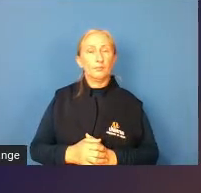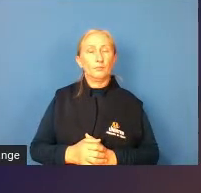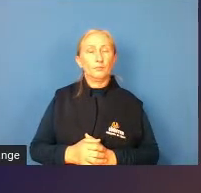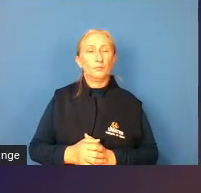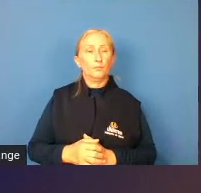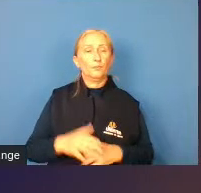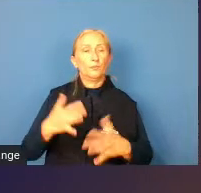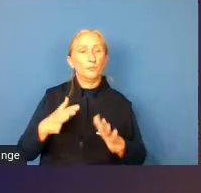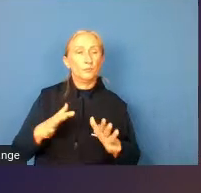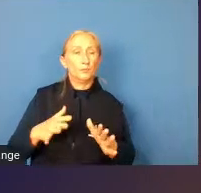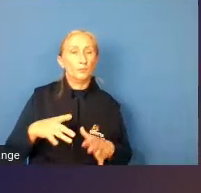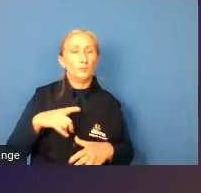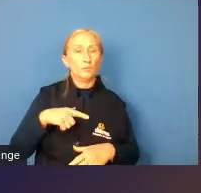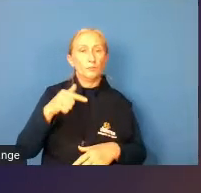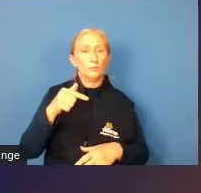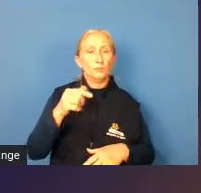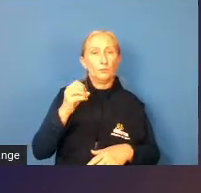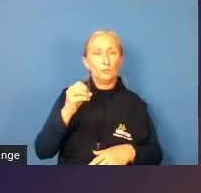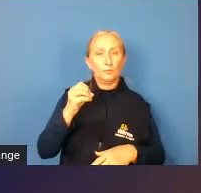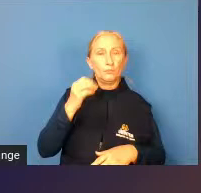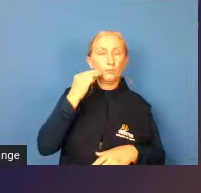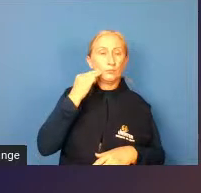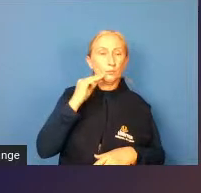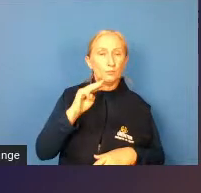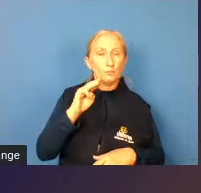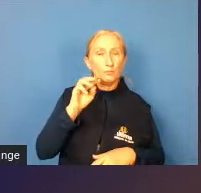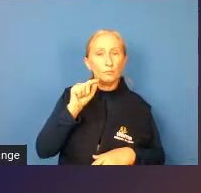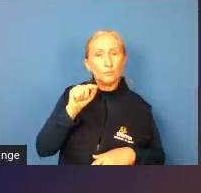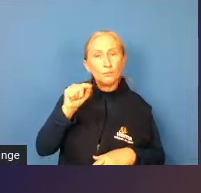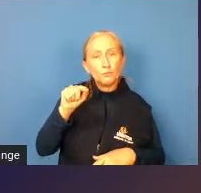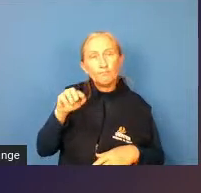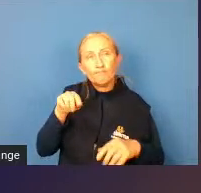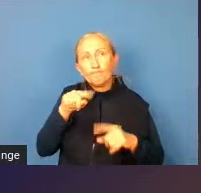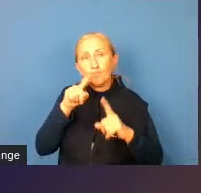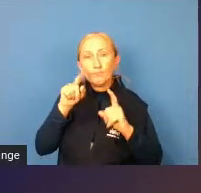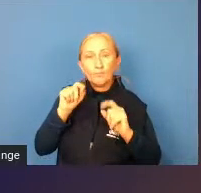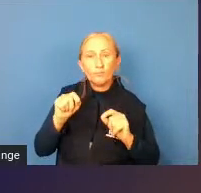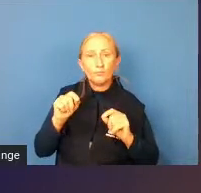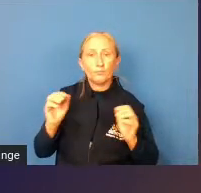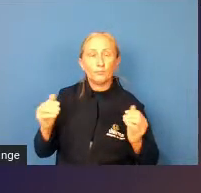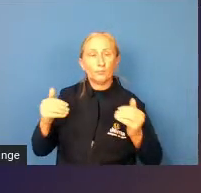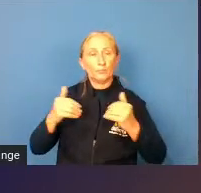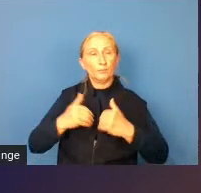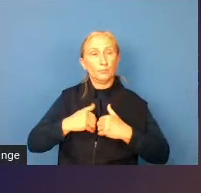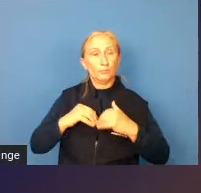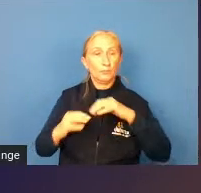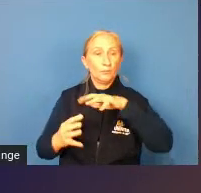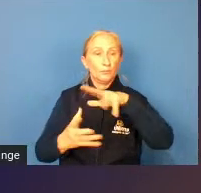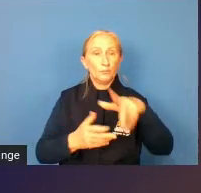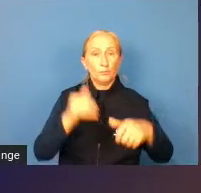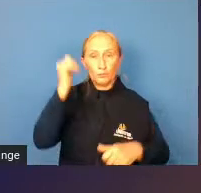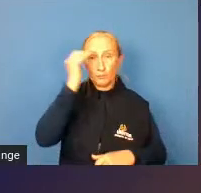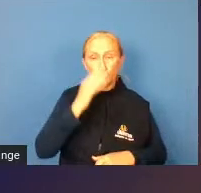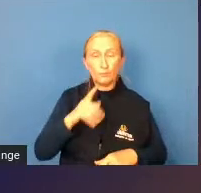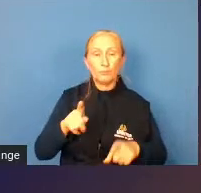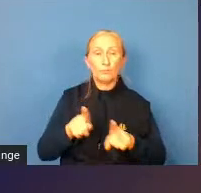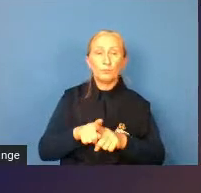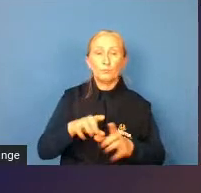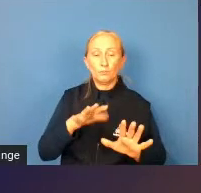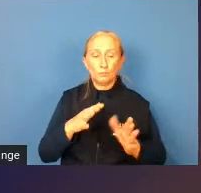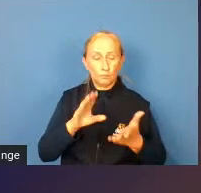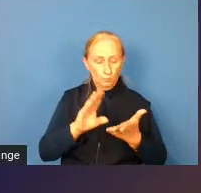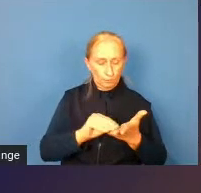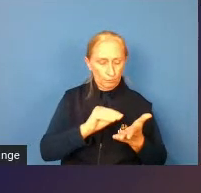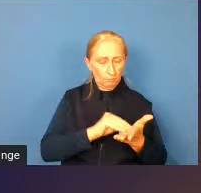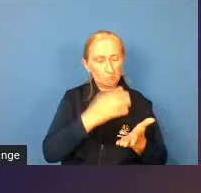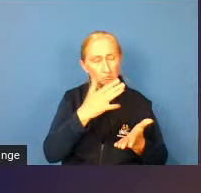mais ou menos 70 milhões eu coloquei ali um pontinho né mais ou menos 70 milhões de autistas no mundo no Brasil também entre os dados